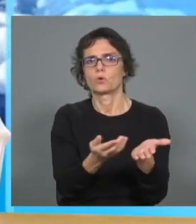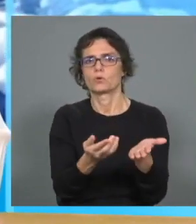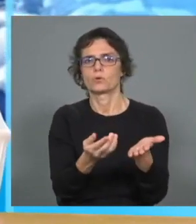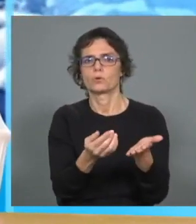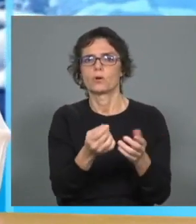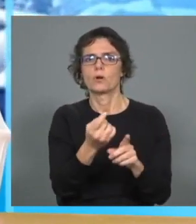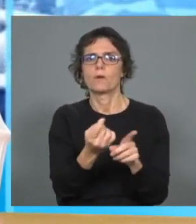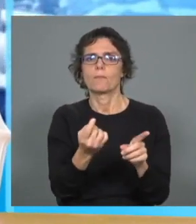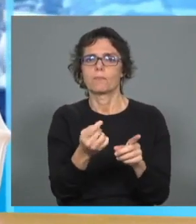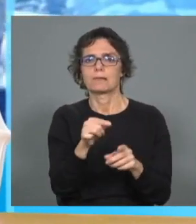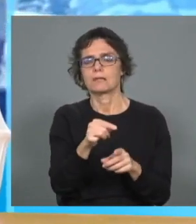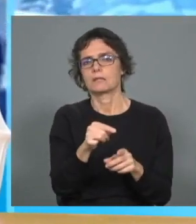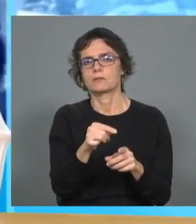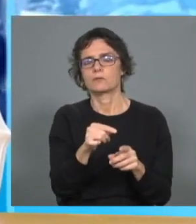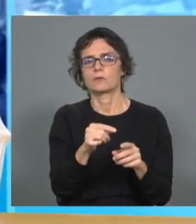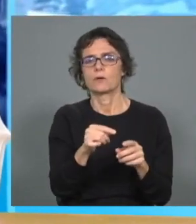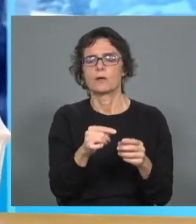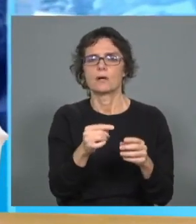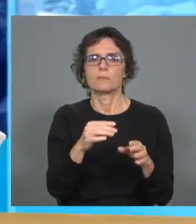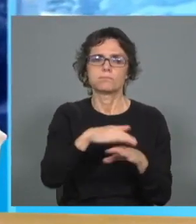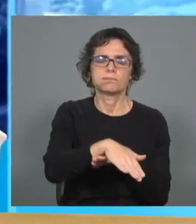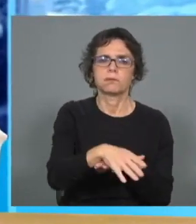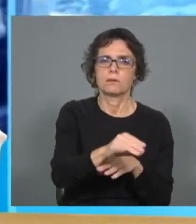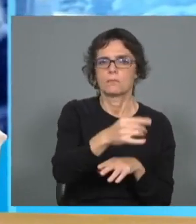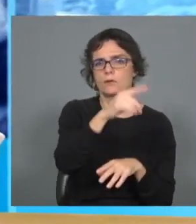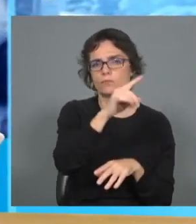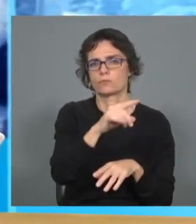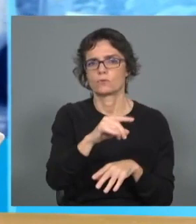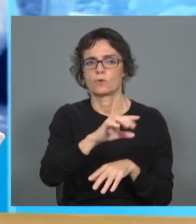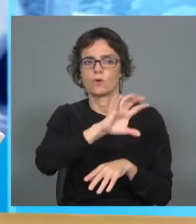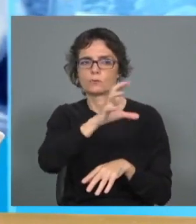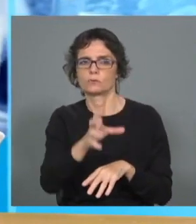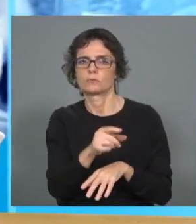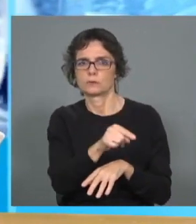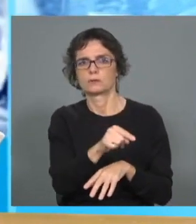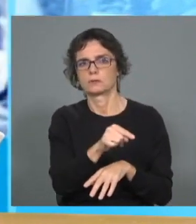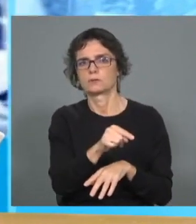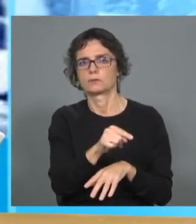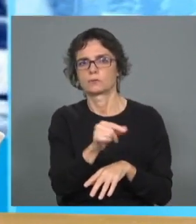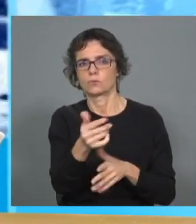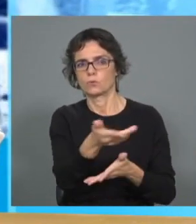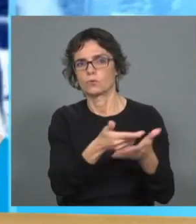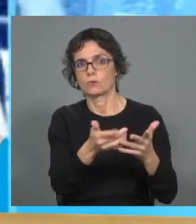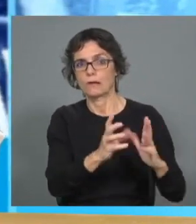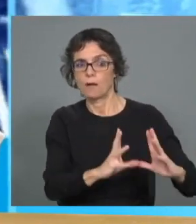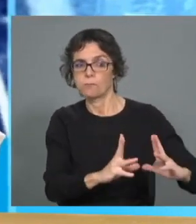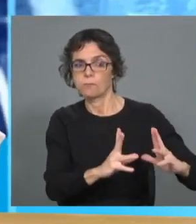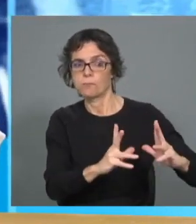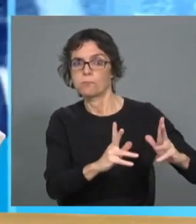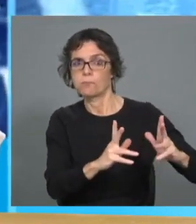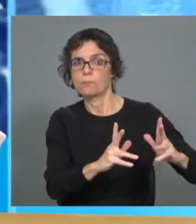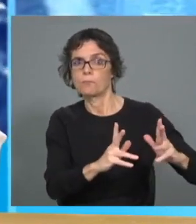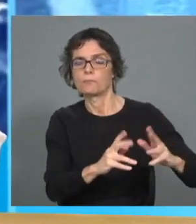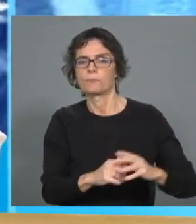para não tornar ainda mais crítica a situação, sobretudo económica, dos países em vias de desenvolvimento,